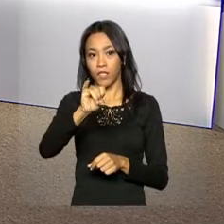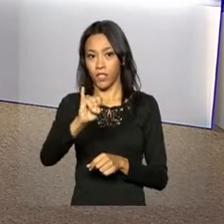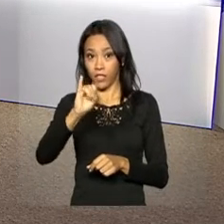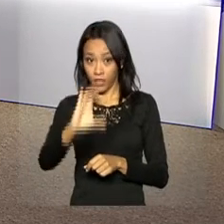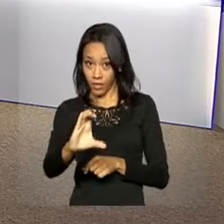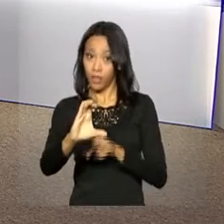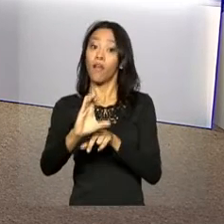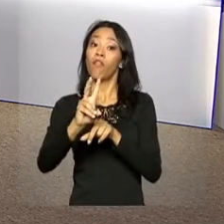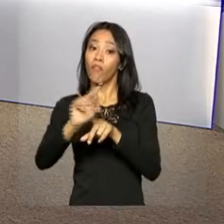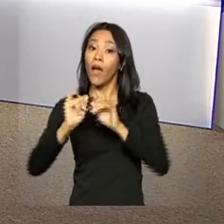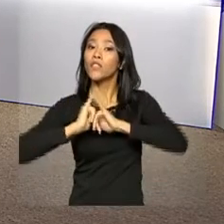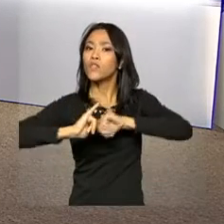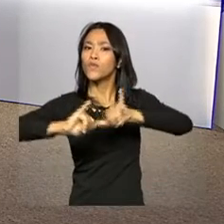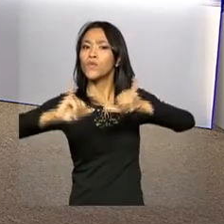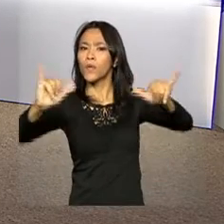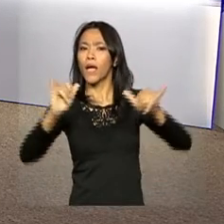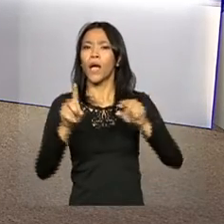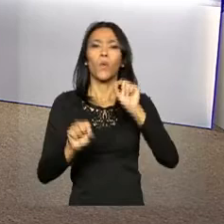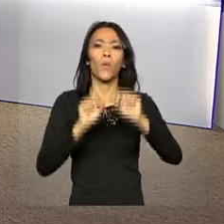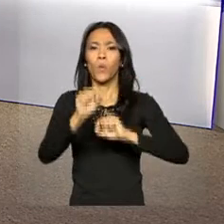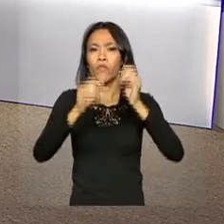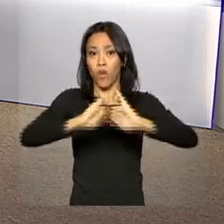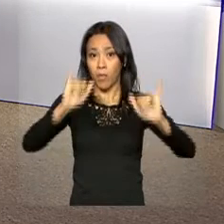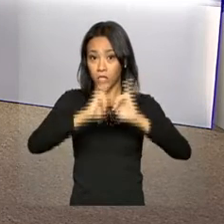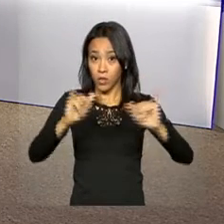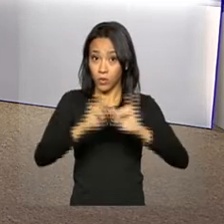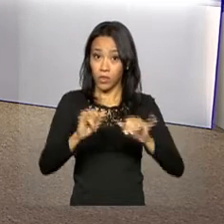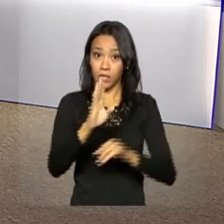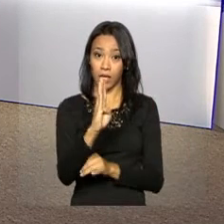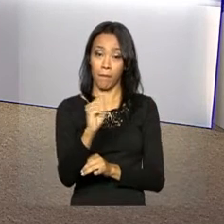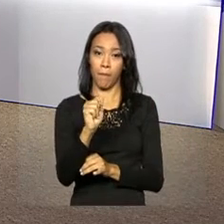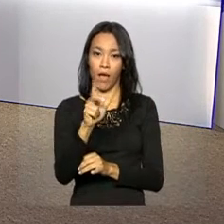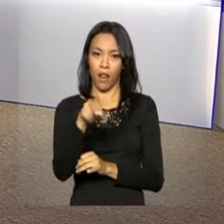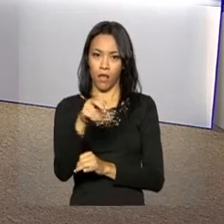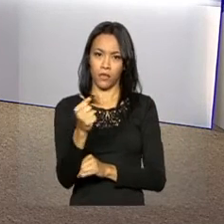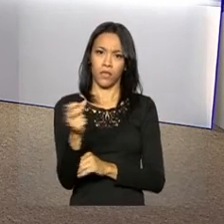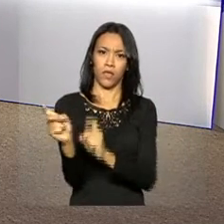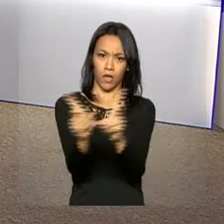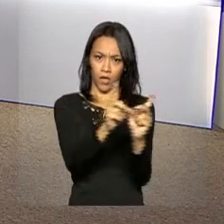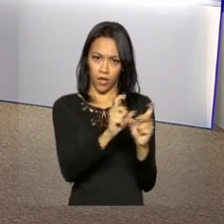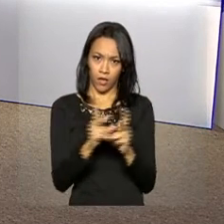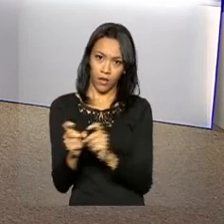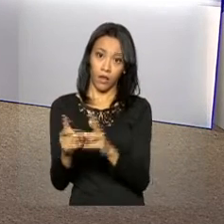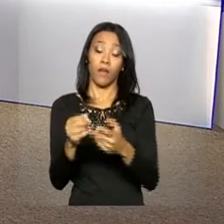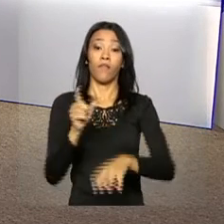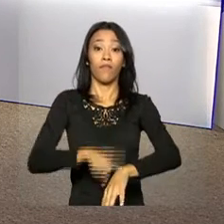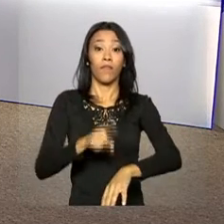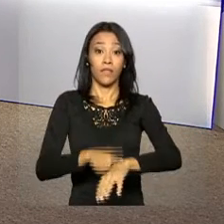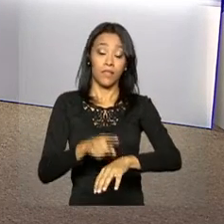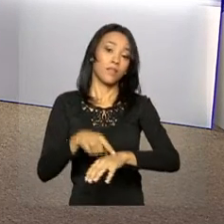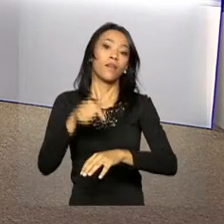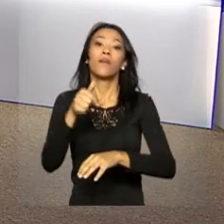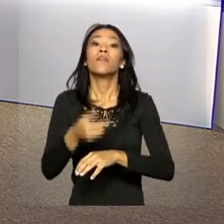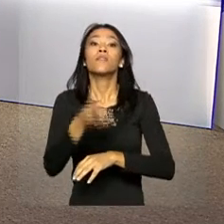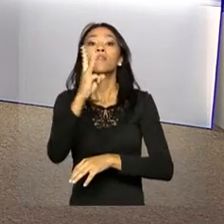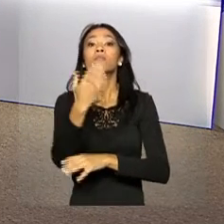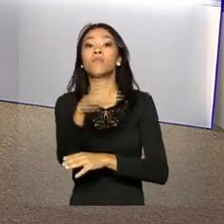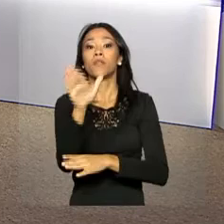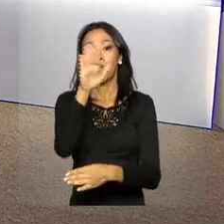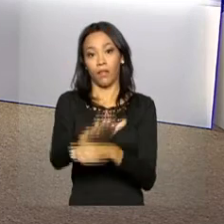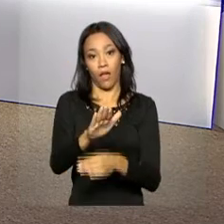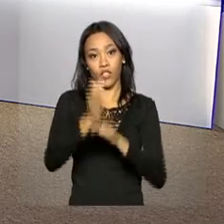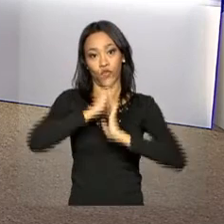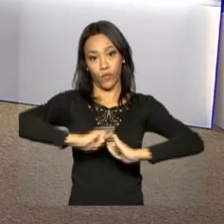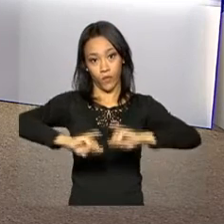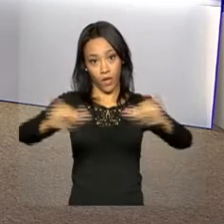apresentar os dados da Balança Comercial Brasileira do mês de janeiro. A divulgação acontece às 13h30 da tarde em Brasília. Os dados